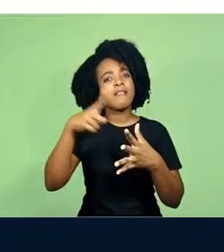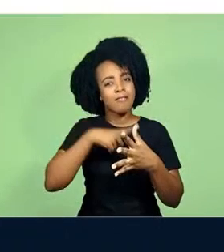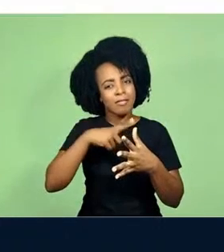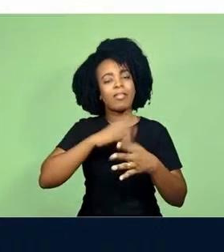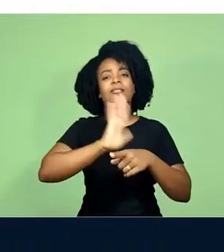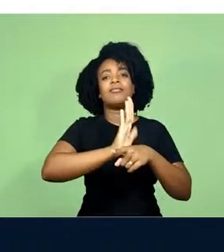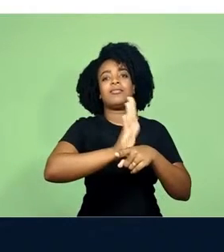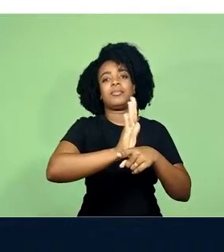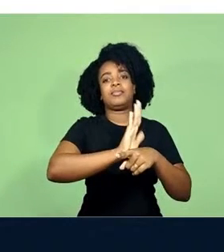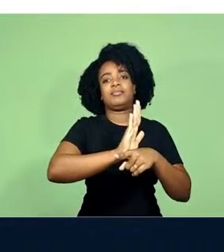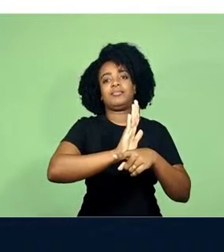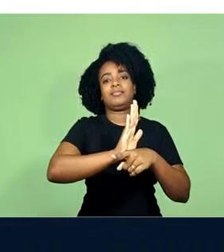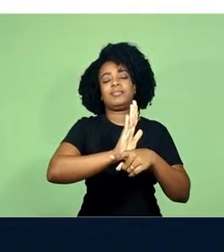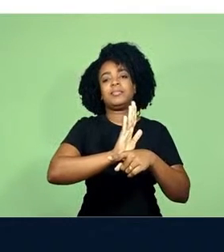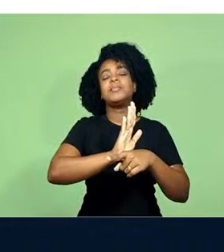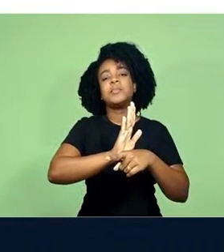filme.